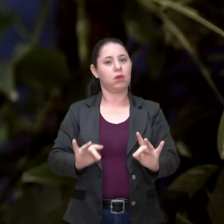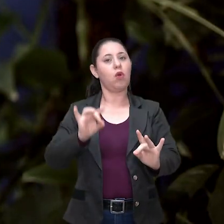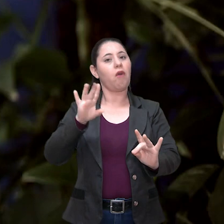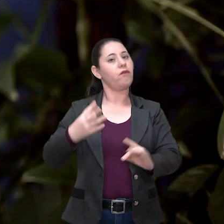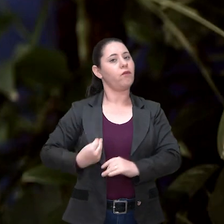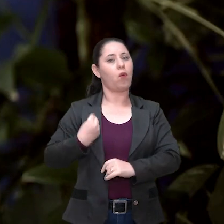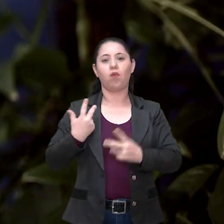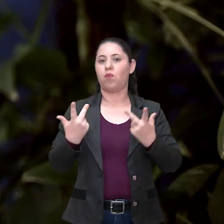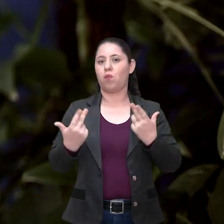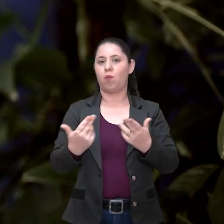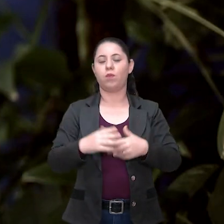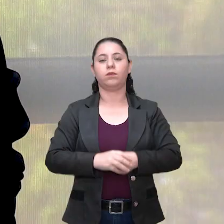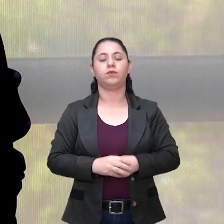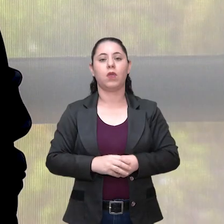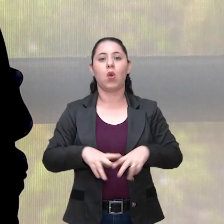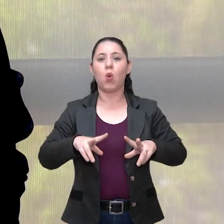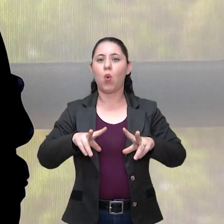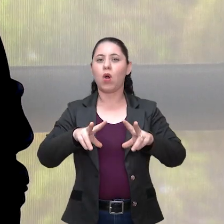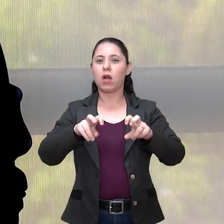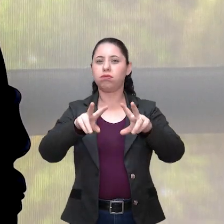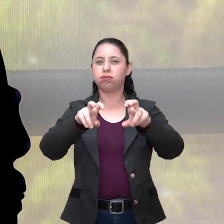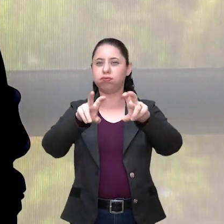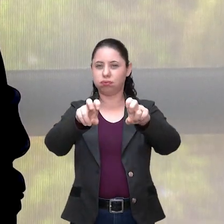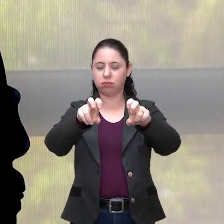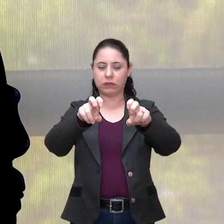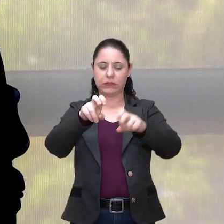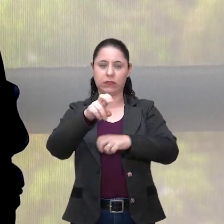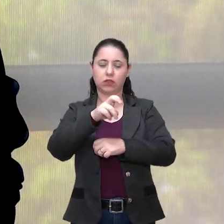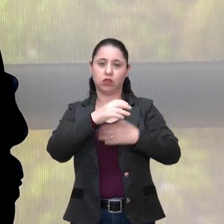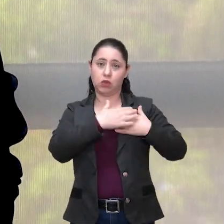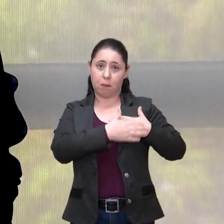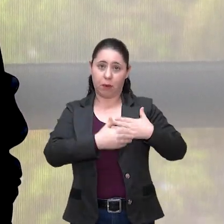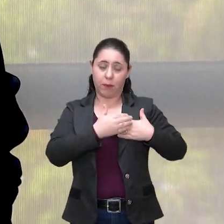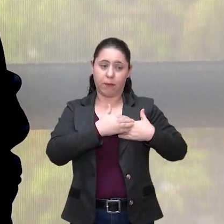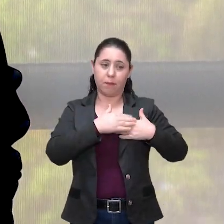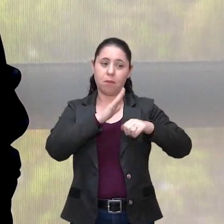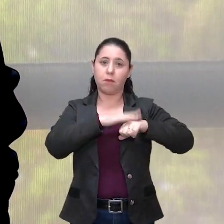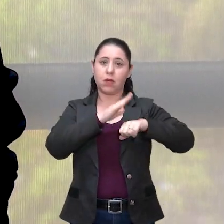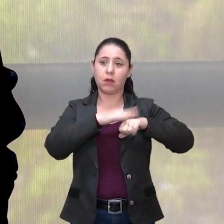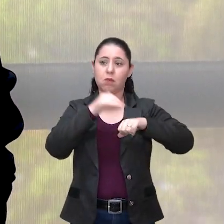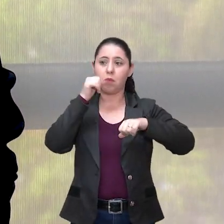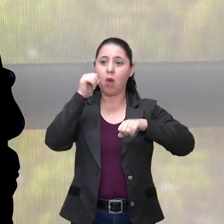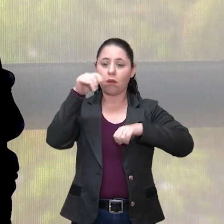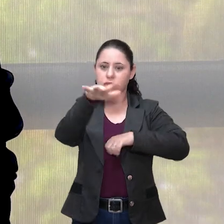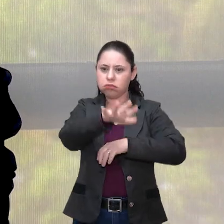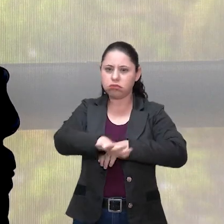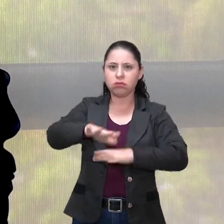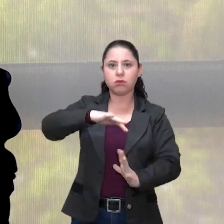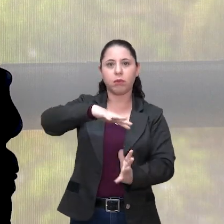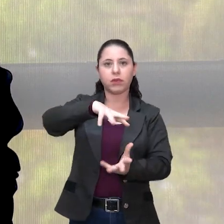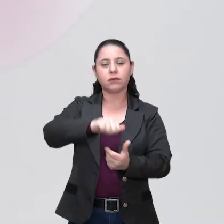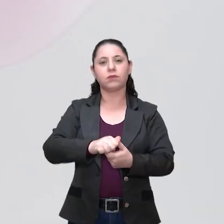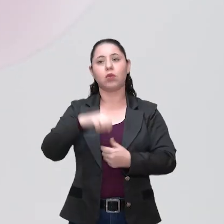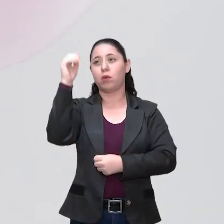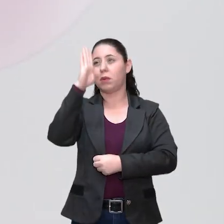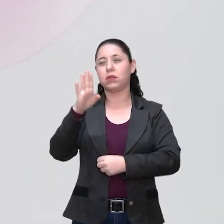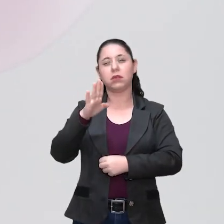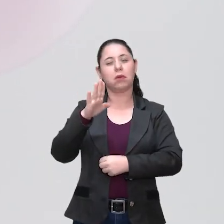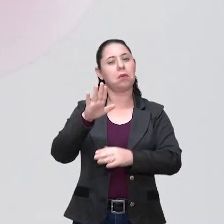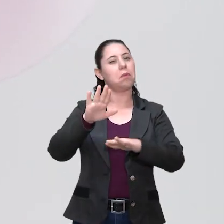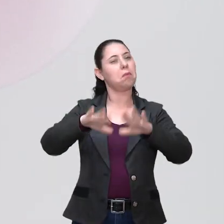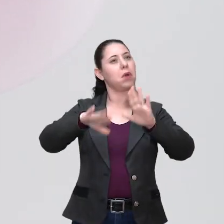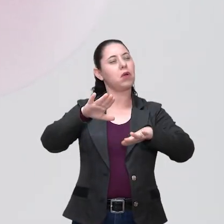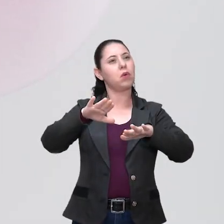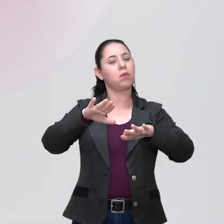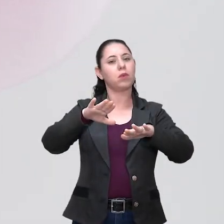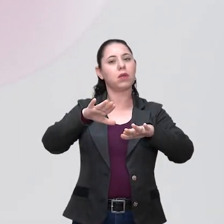detalhe. A gente vive igual. O câncer de mama é o tipo que mais acomete mulheres em todo o mundo. No Brasil, a